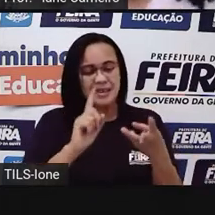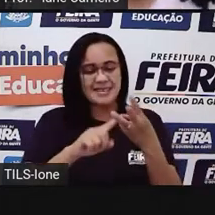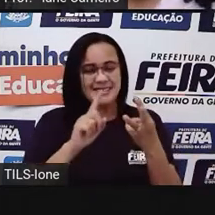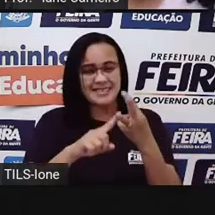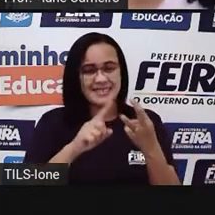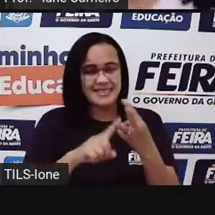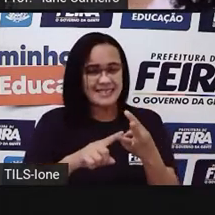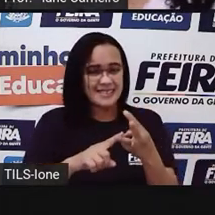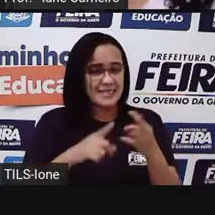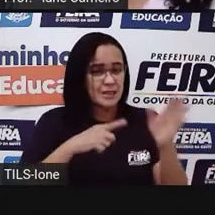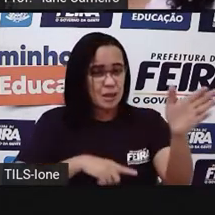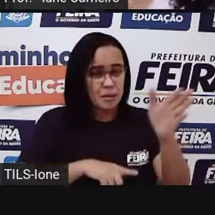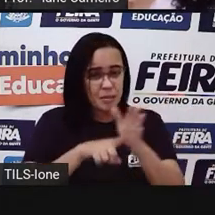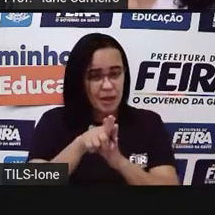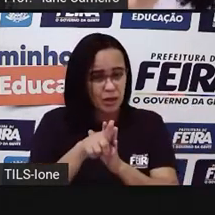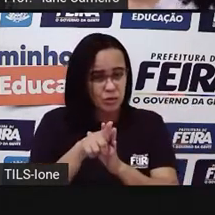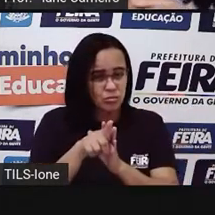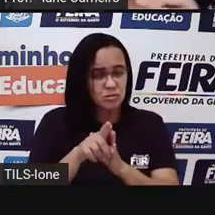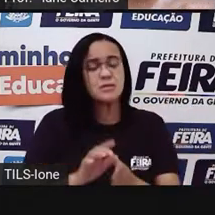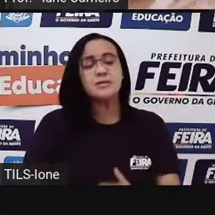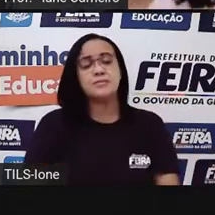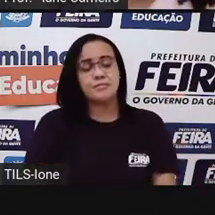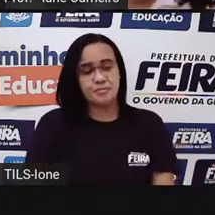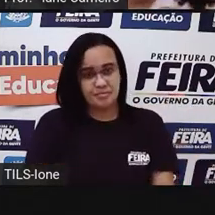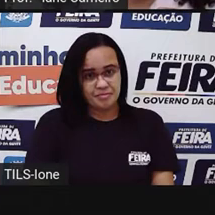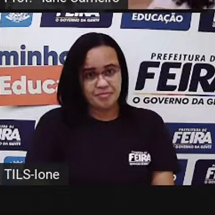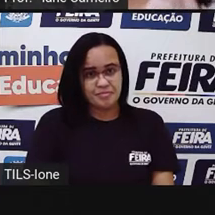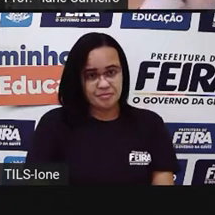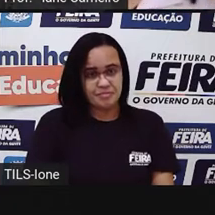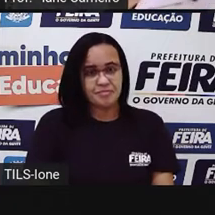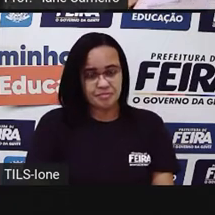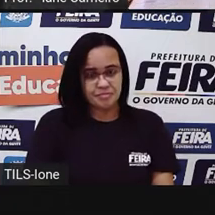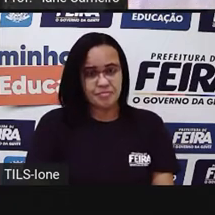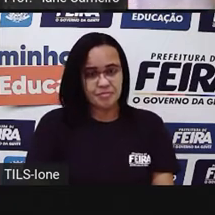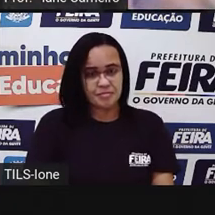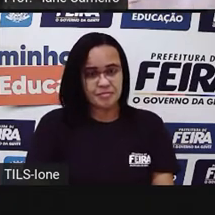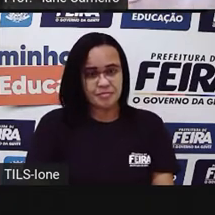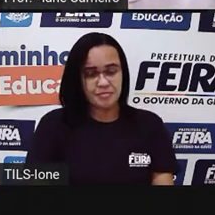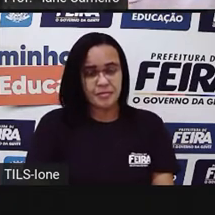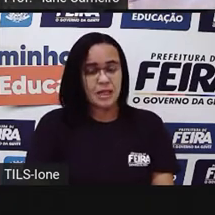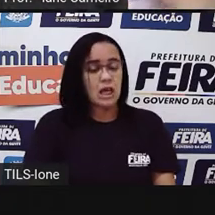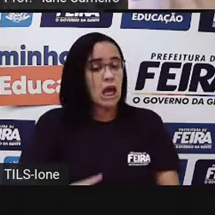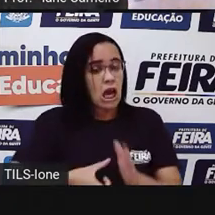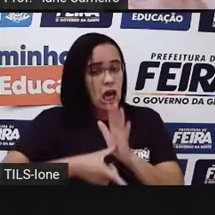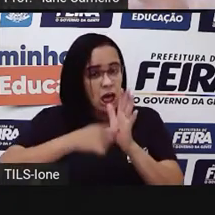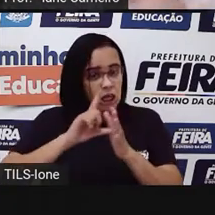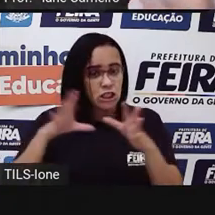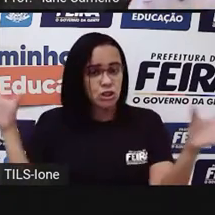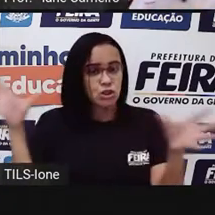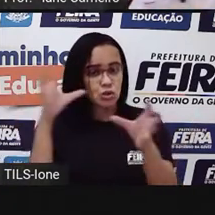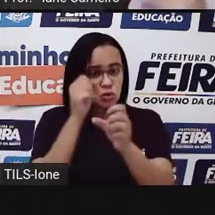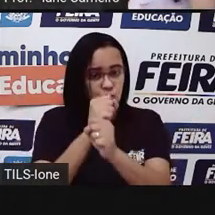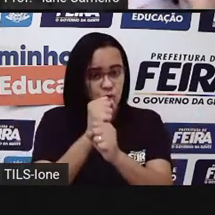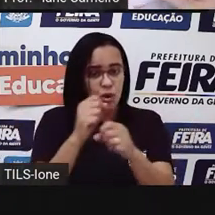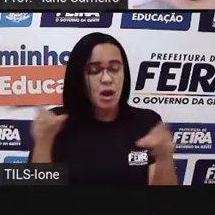diferença? O a gente vai fazer agora? A gente vai fazer uma subtração. Antes, a gente estava juntando. Agora, a gente vai ver o que está faltando, tá